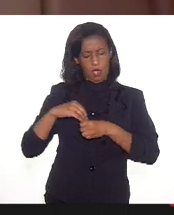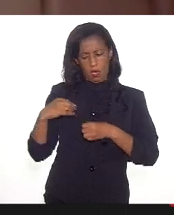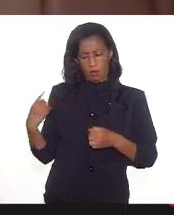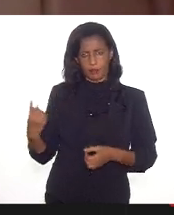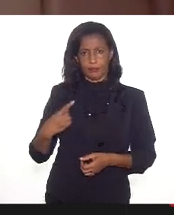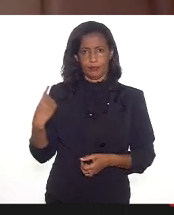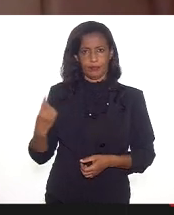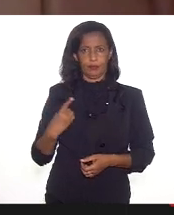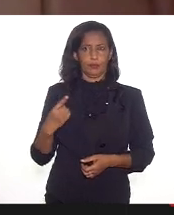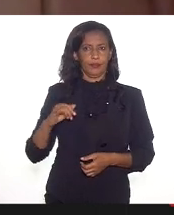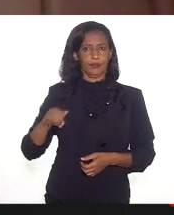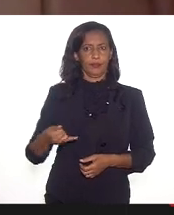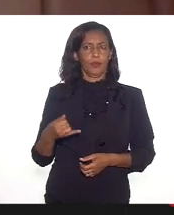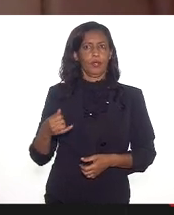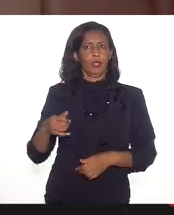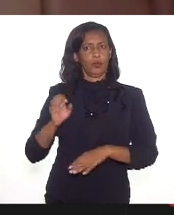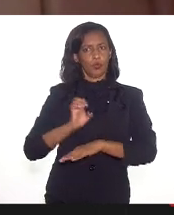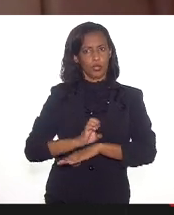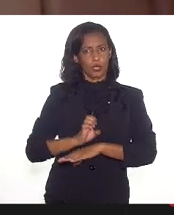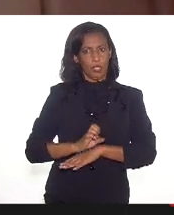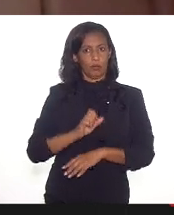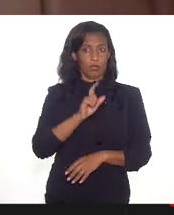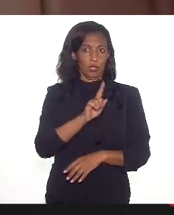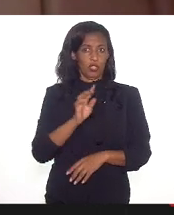aqui no estado com esse GT,